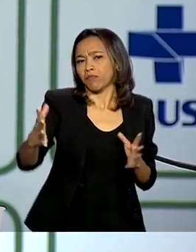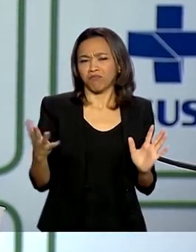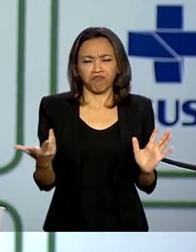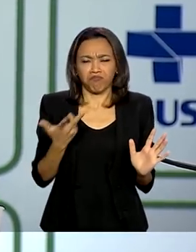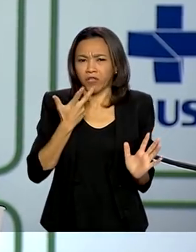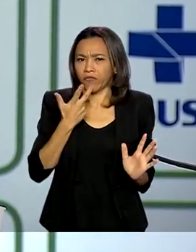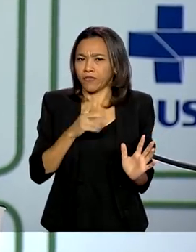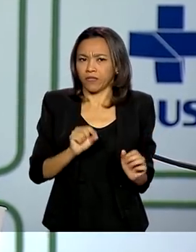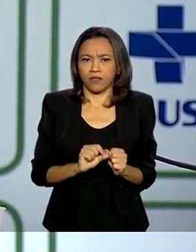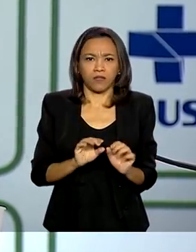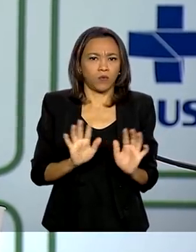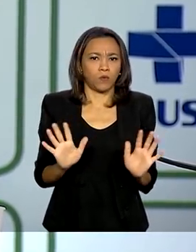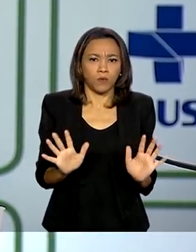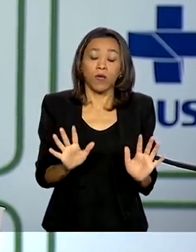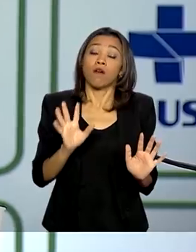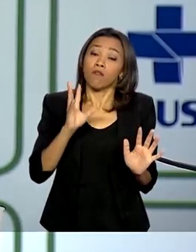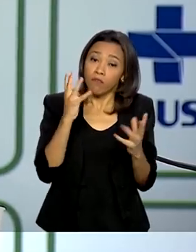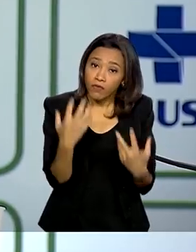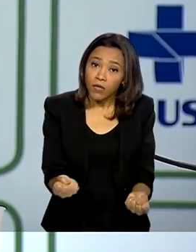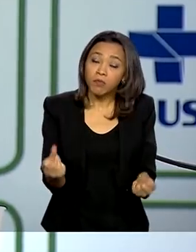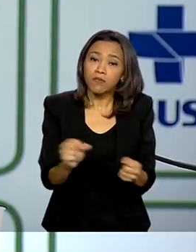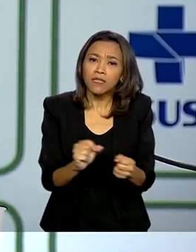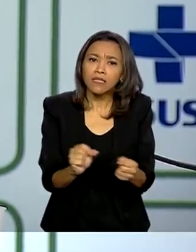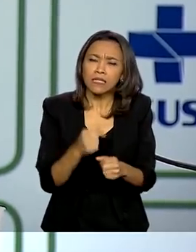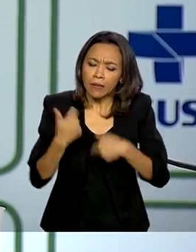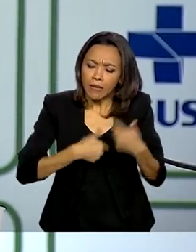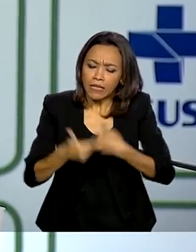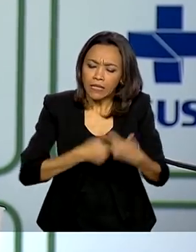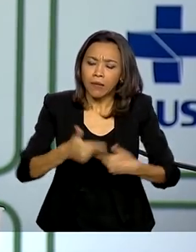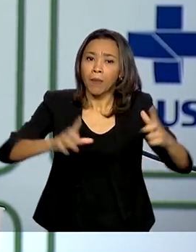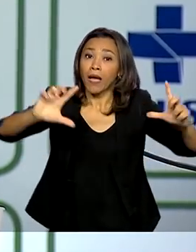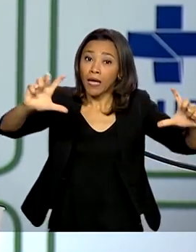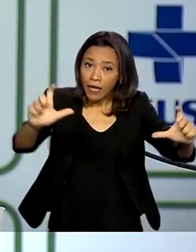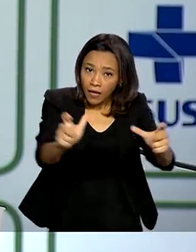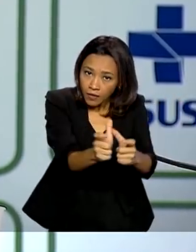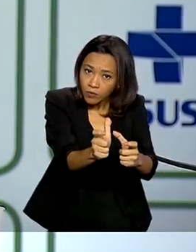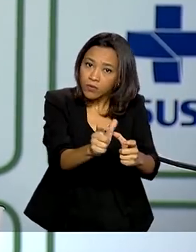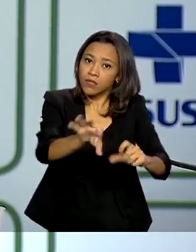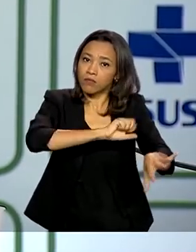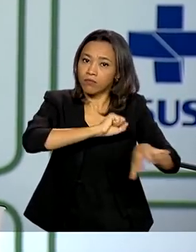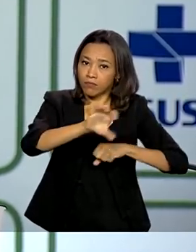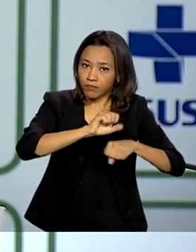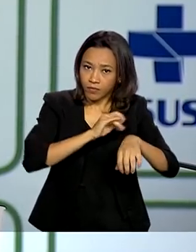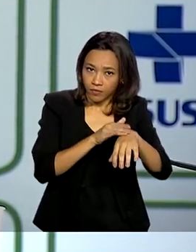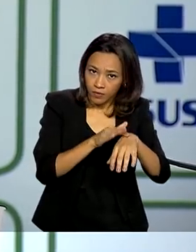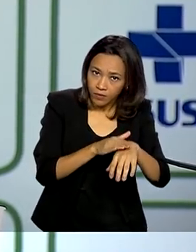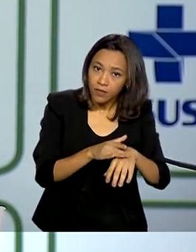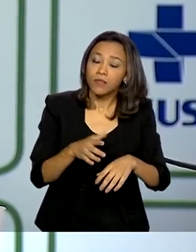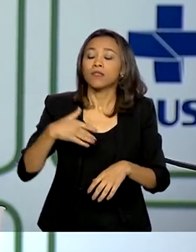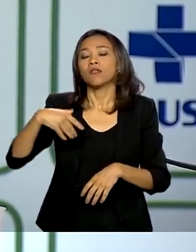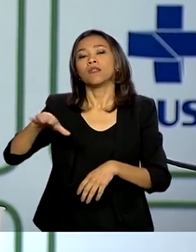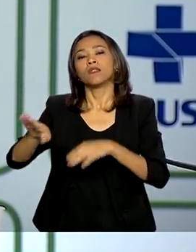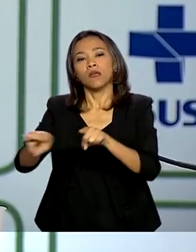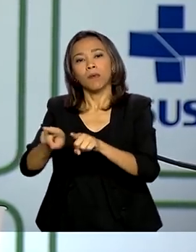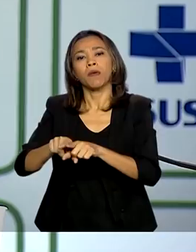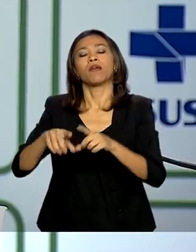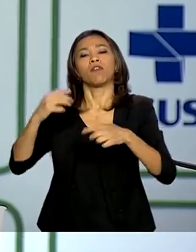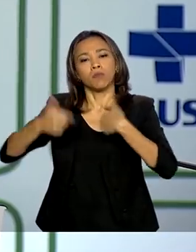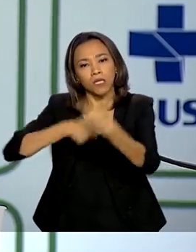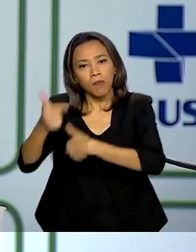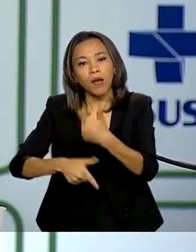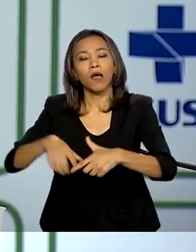Vamos fazer o possível para ter o menor número possível de casos e vamos fazer o possível para ter o menor número de óbitos